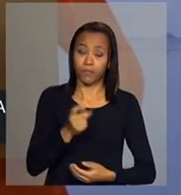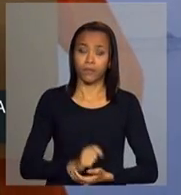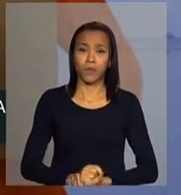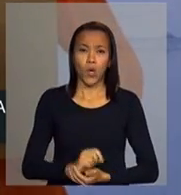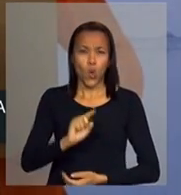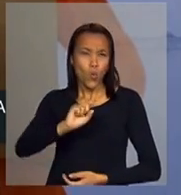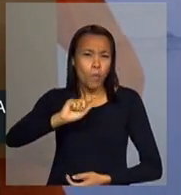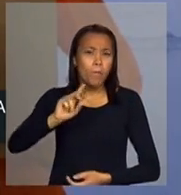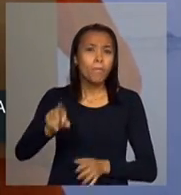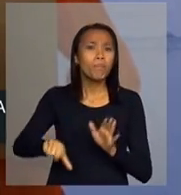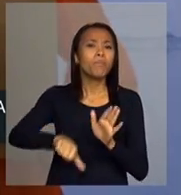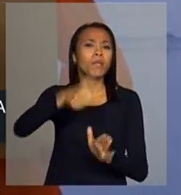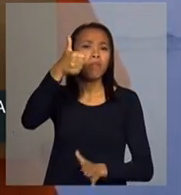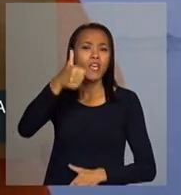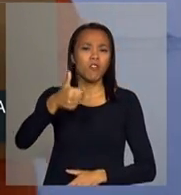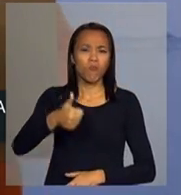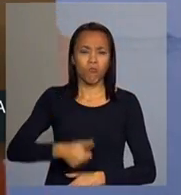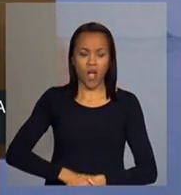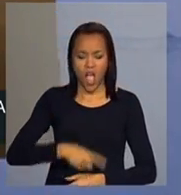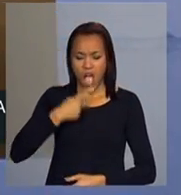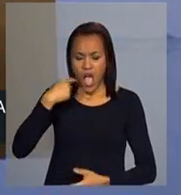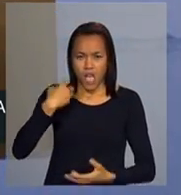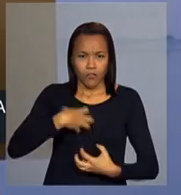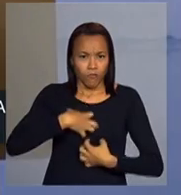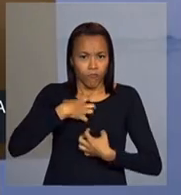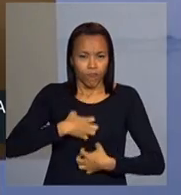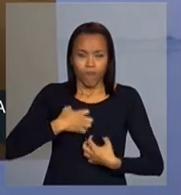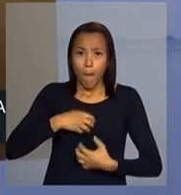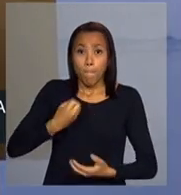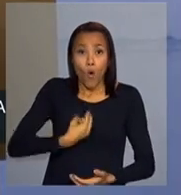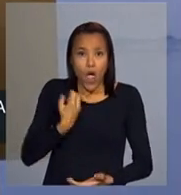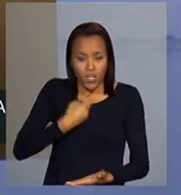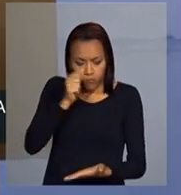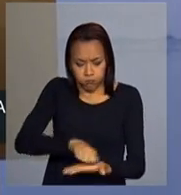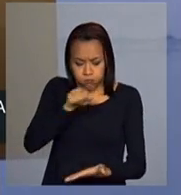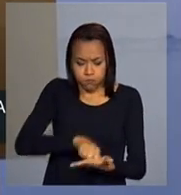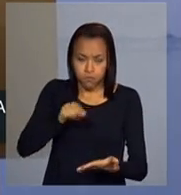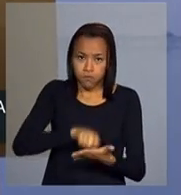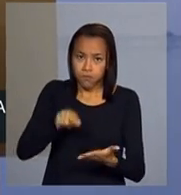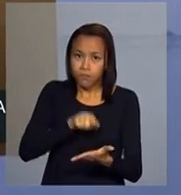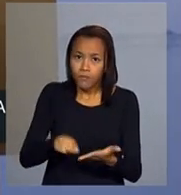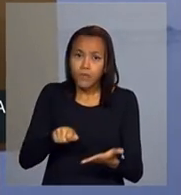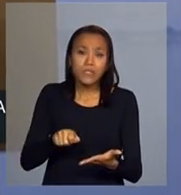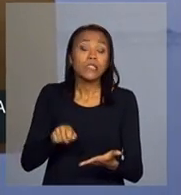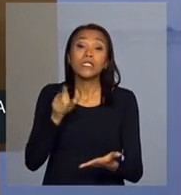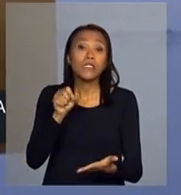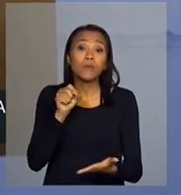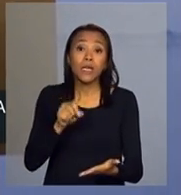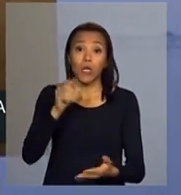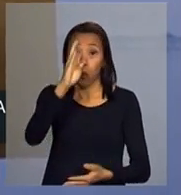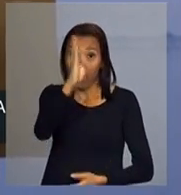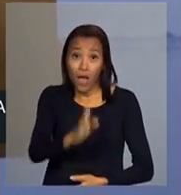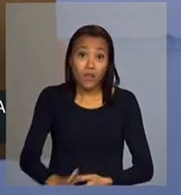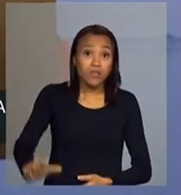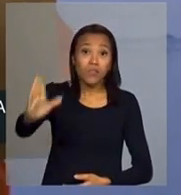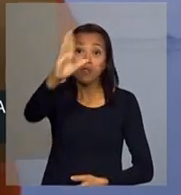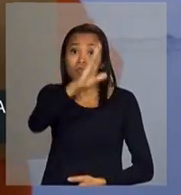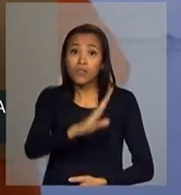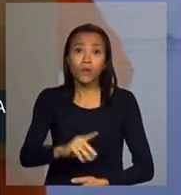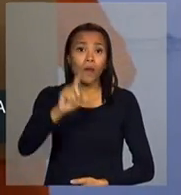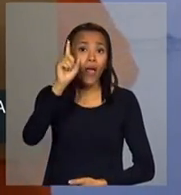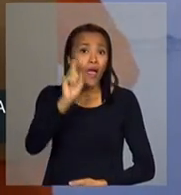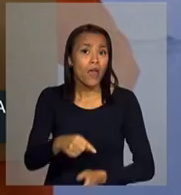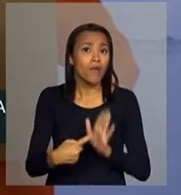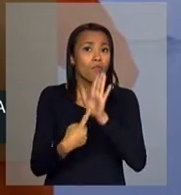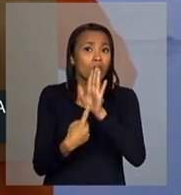indignação de poeta, que o Brasil oficial devia se tornar a expressão do